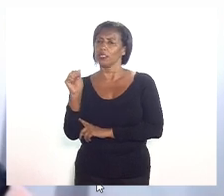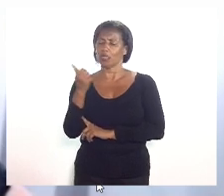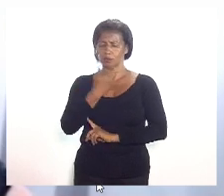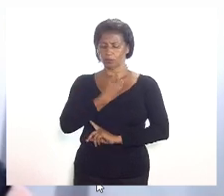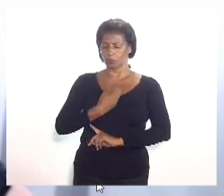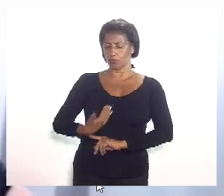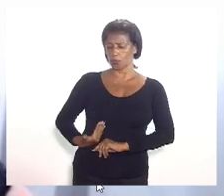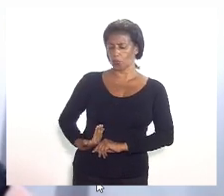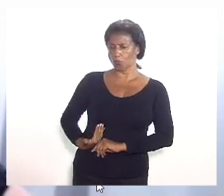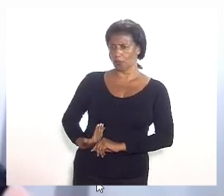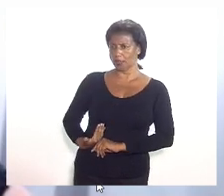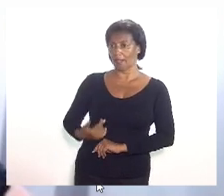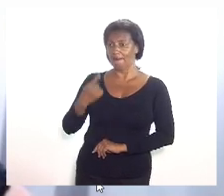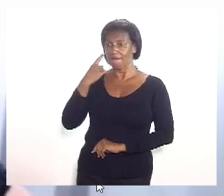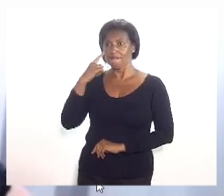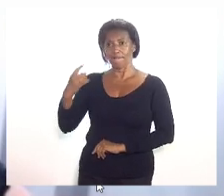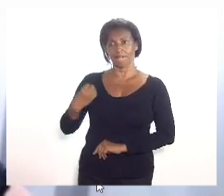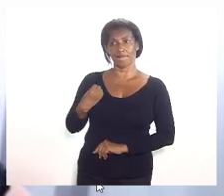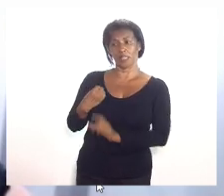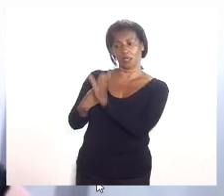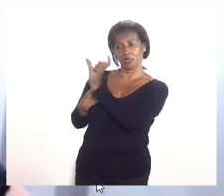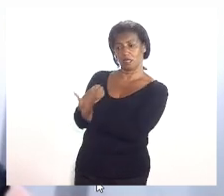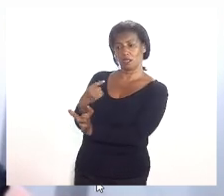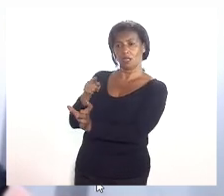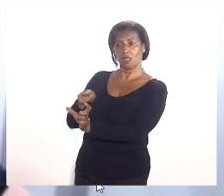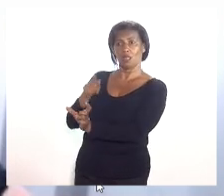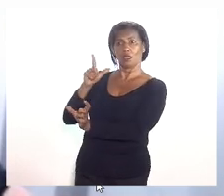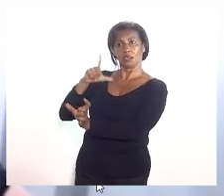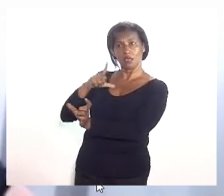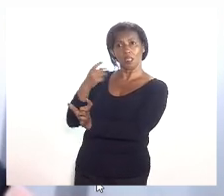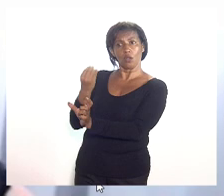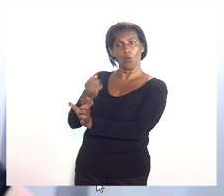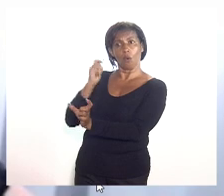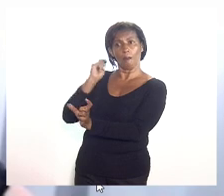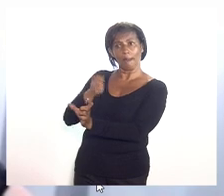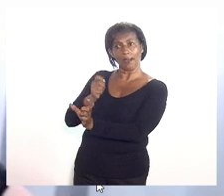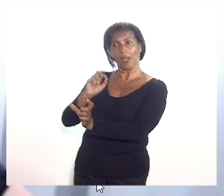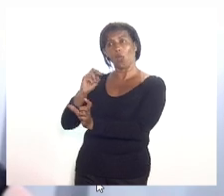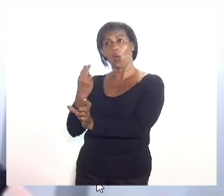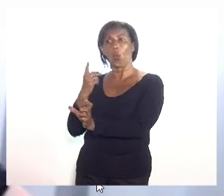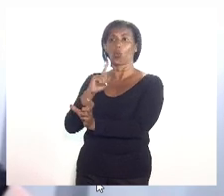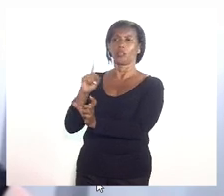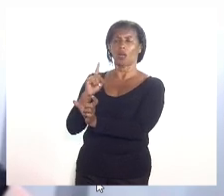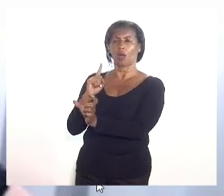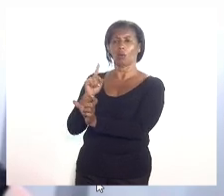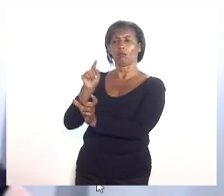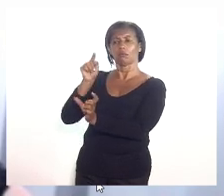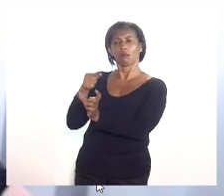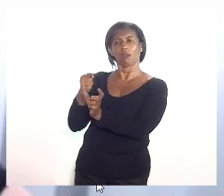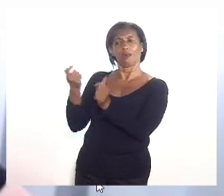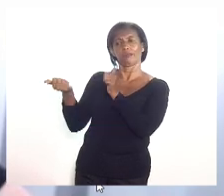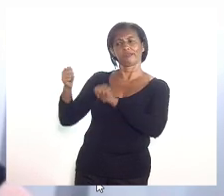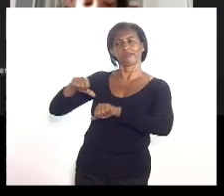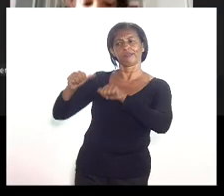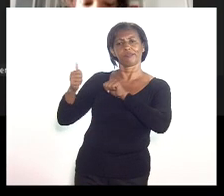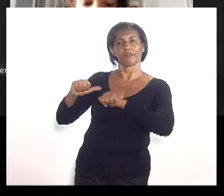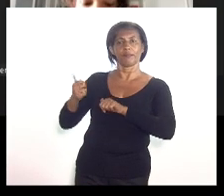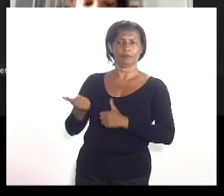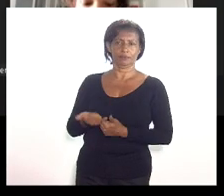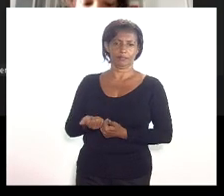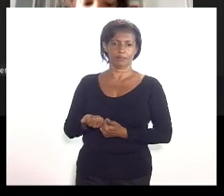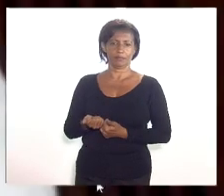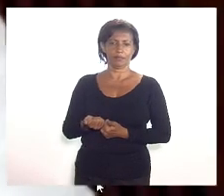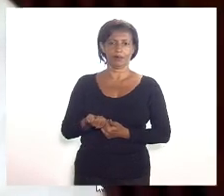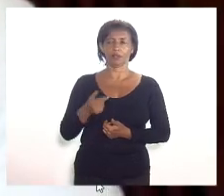aí por suficiência financeira. Exatamente o que está sendo feito e não que seja objeto da lei. deputado Márcio Pacheco. Sua